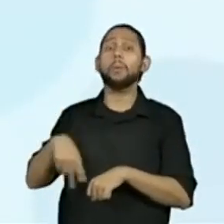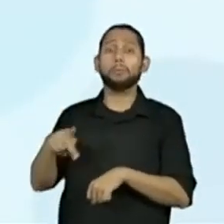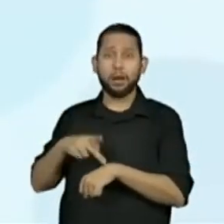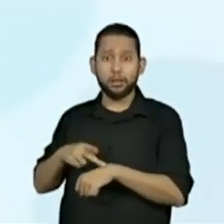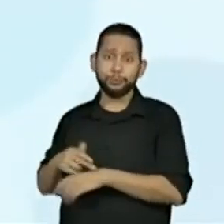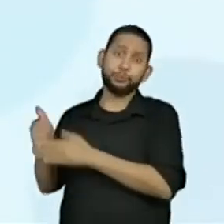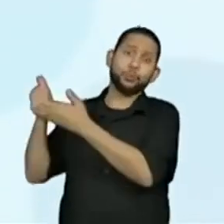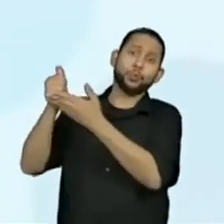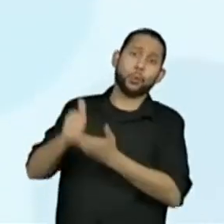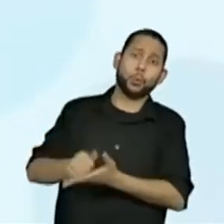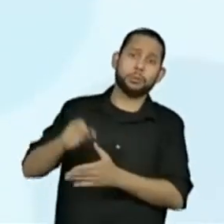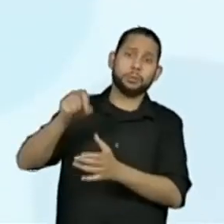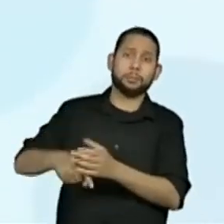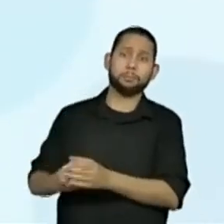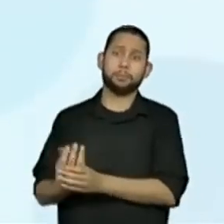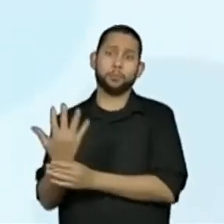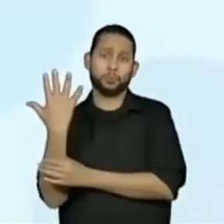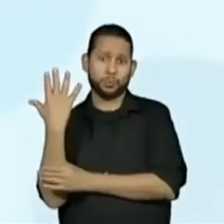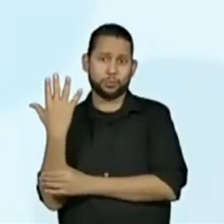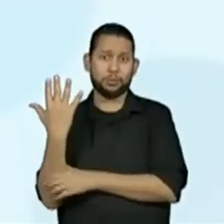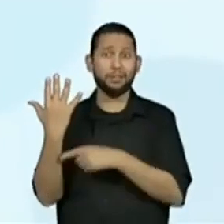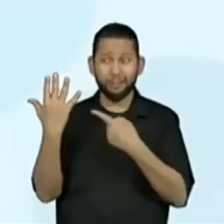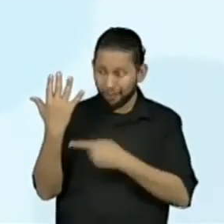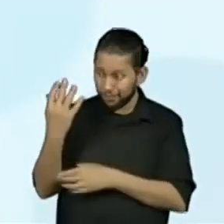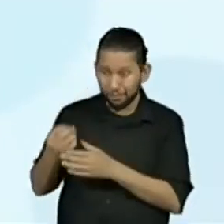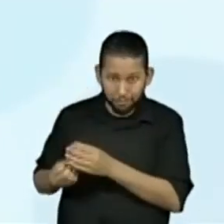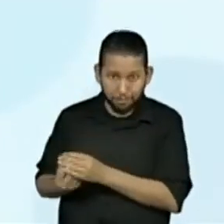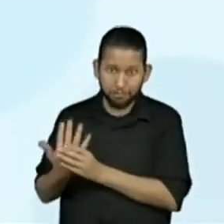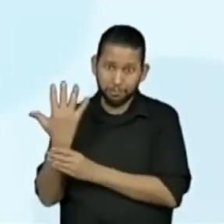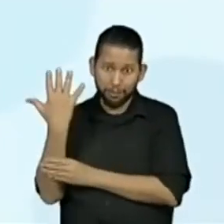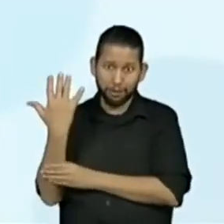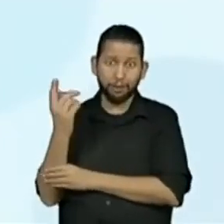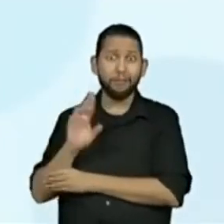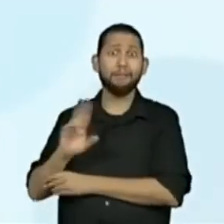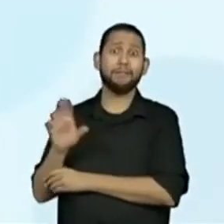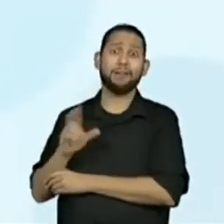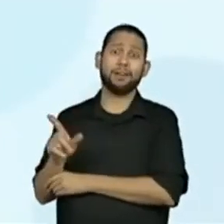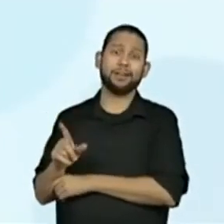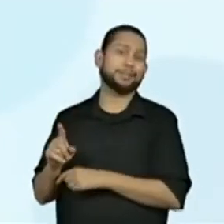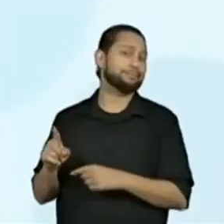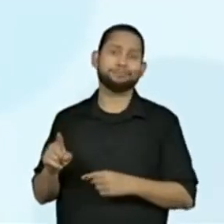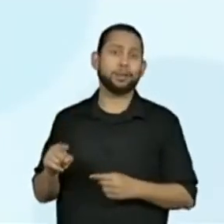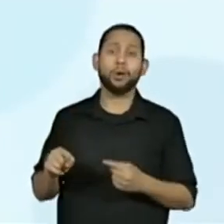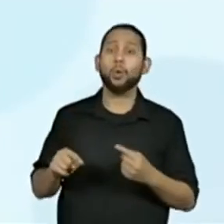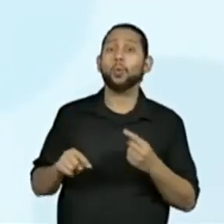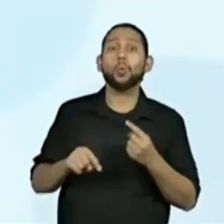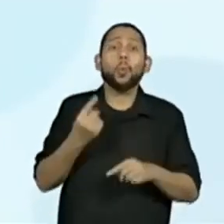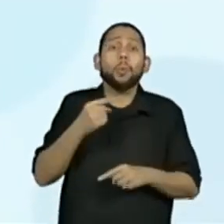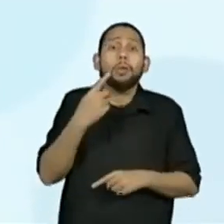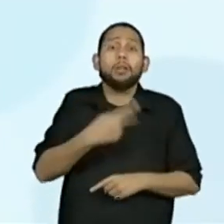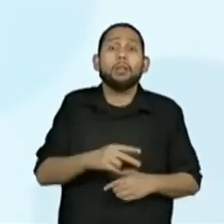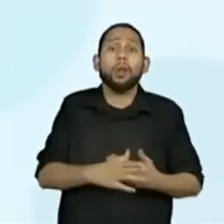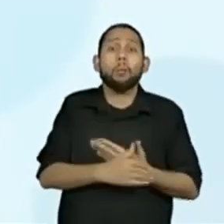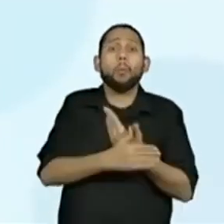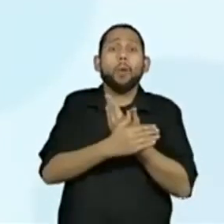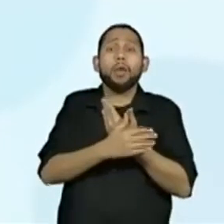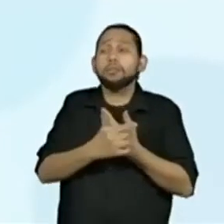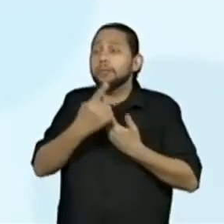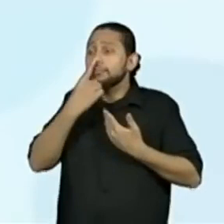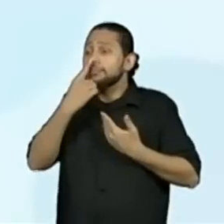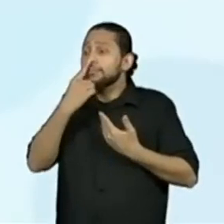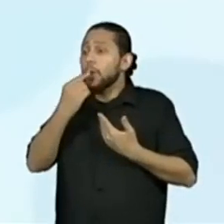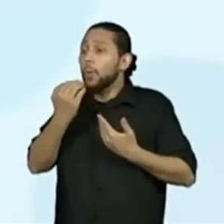regiões. Em geral, essas plantas estrangeiras não fazem parte do cardápio natural